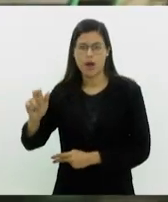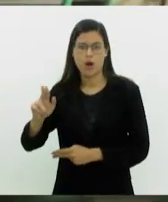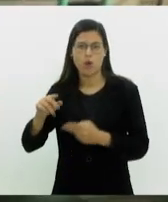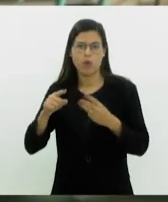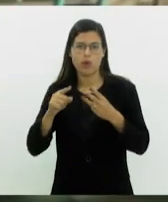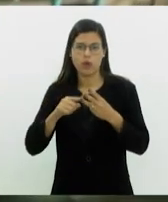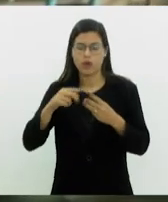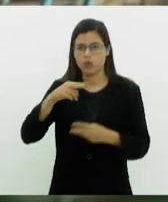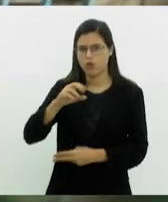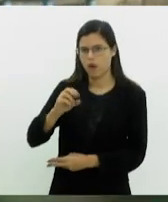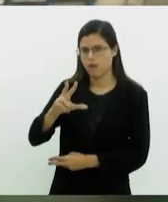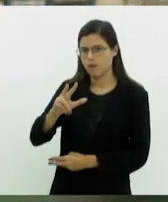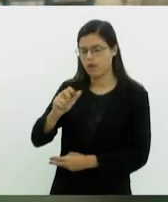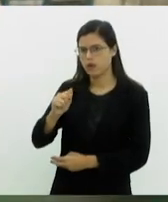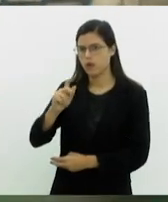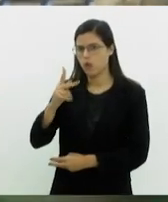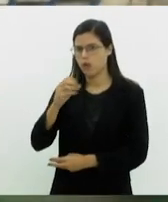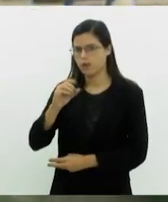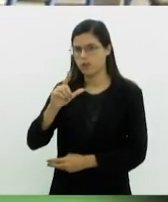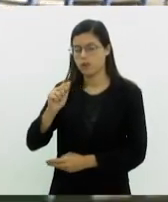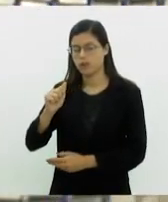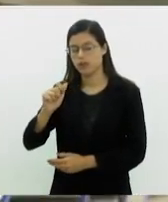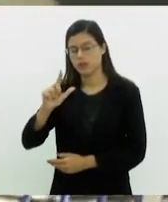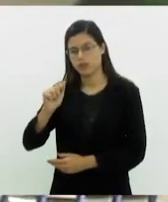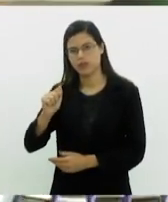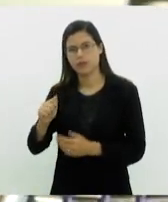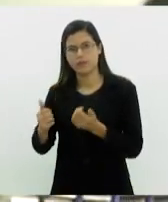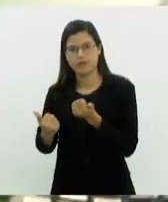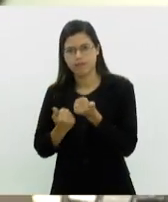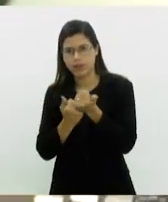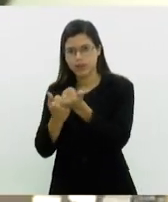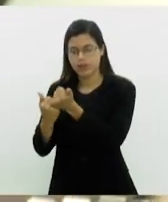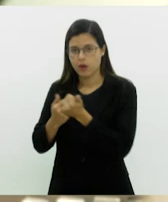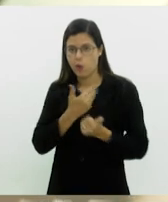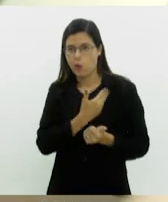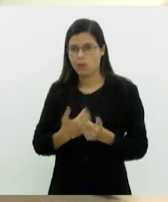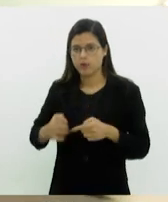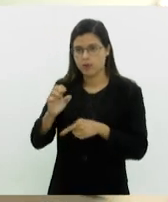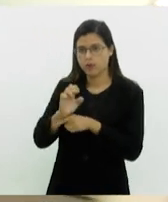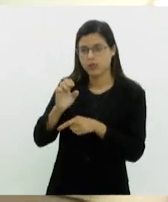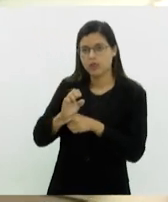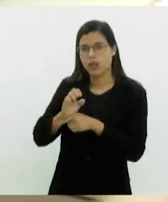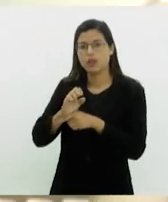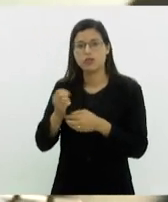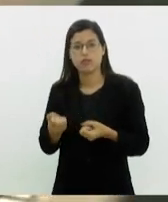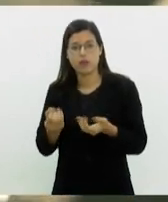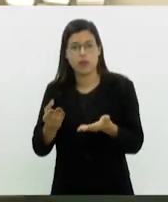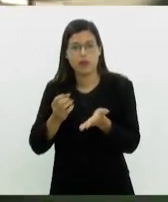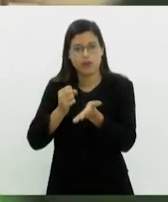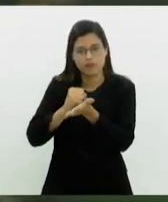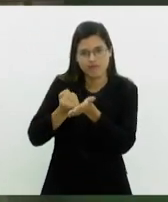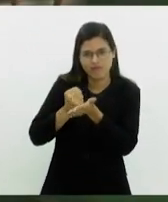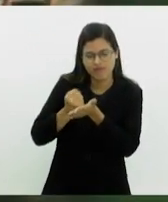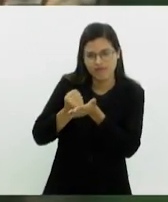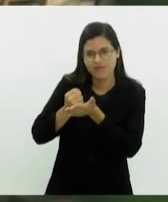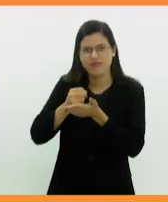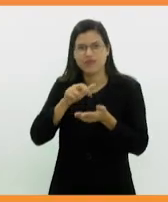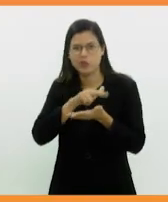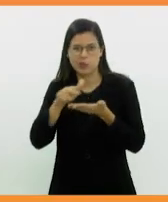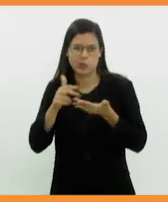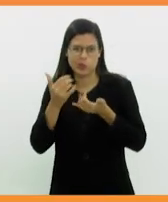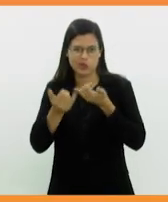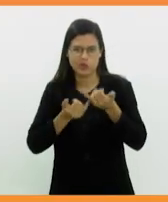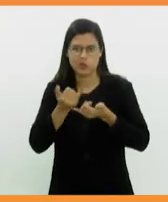Através da parceria com o governo do Estado, o Centro de Treinamento de Jogos Virtuais está oferecendo aulas de Free Fire e Clash Royale.